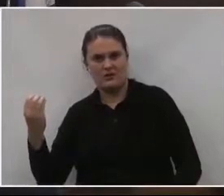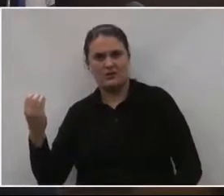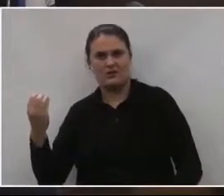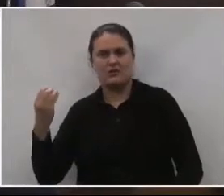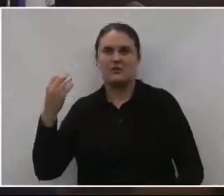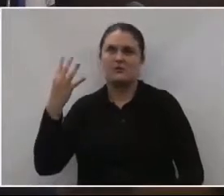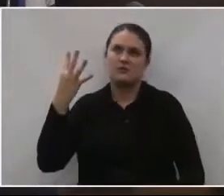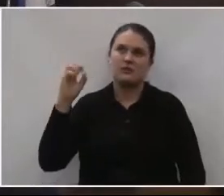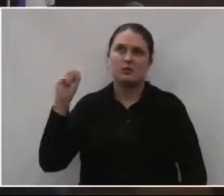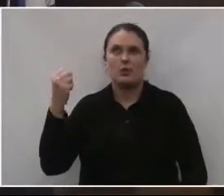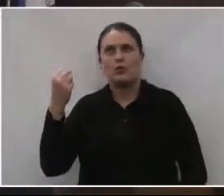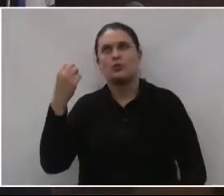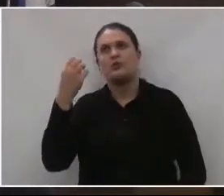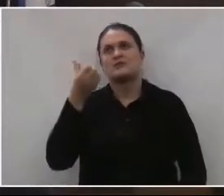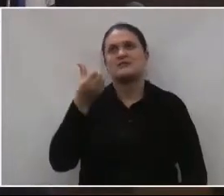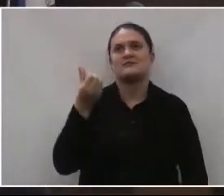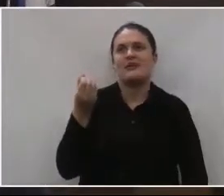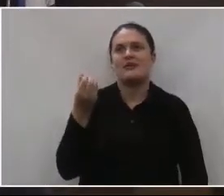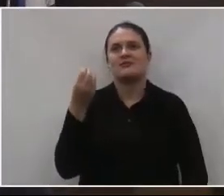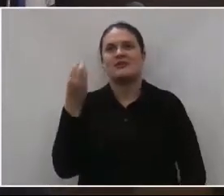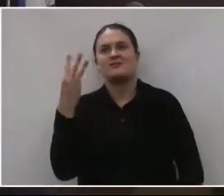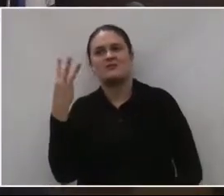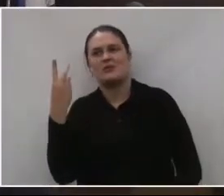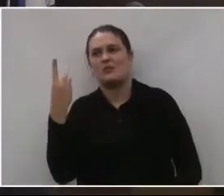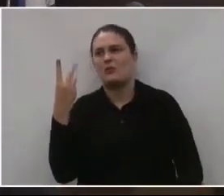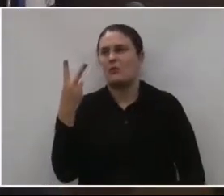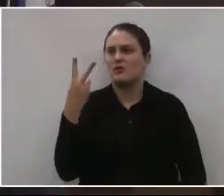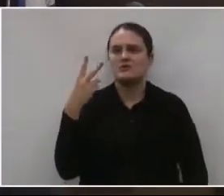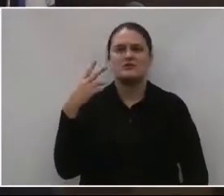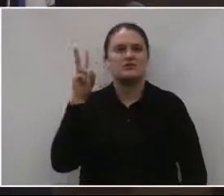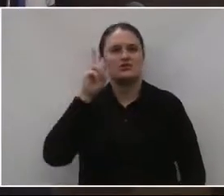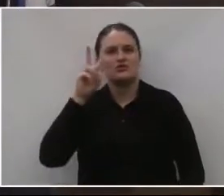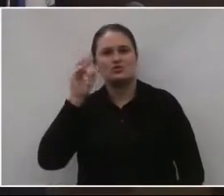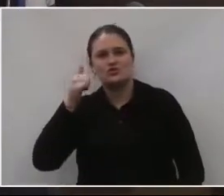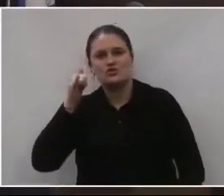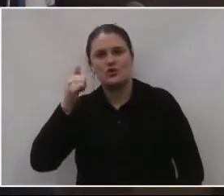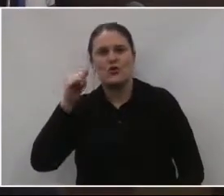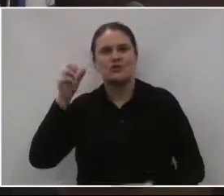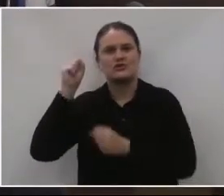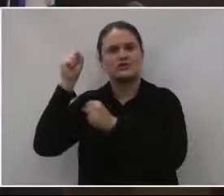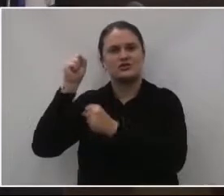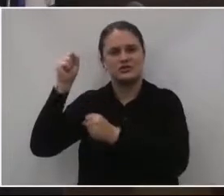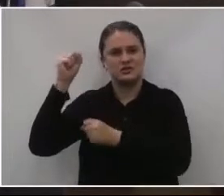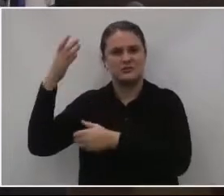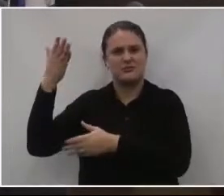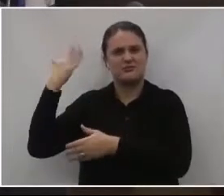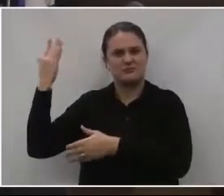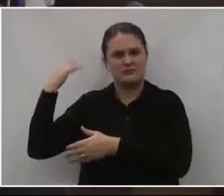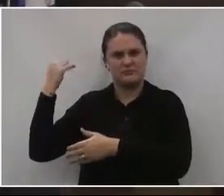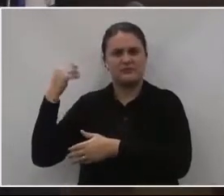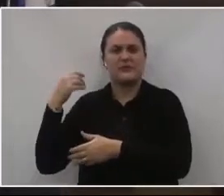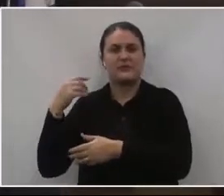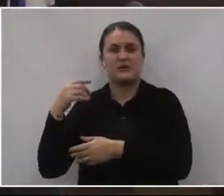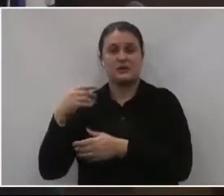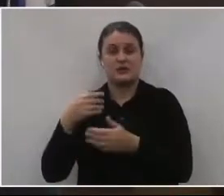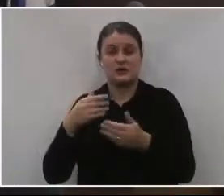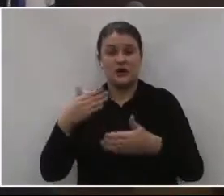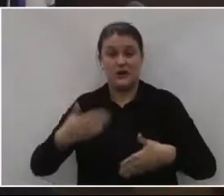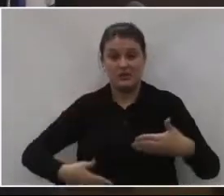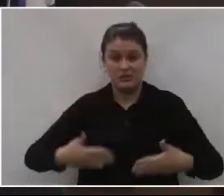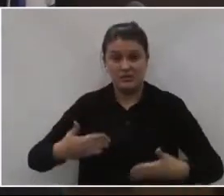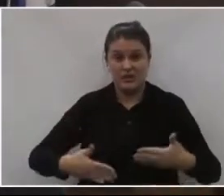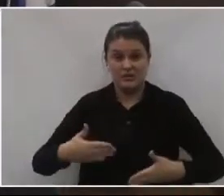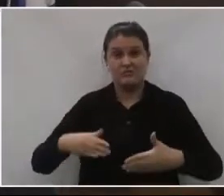né? 48, 60, 32, conta a história da equipe mais velha, jogadores que